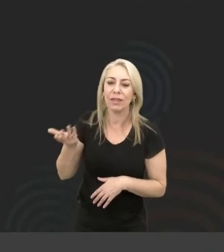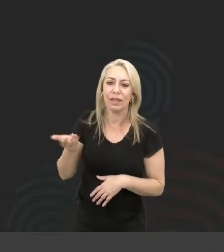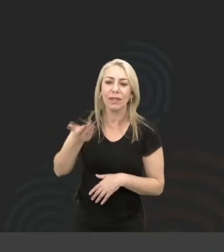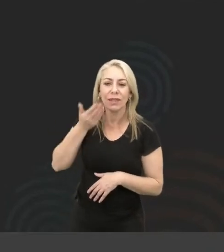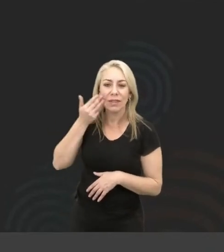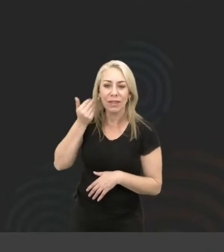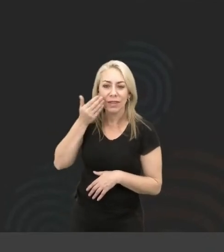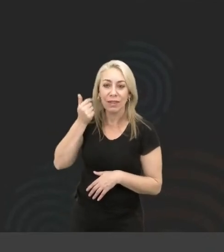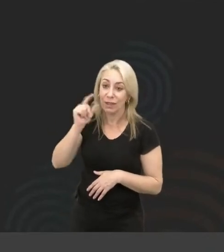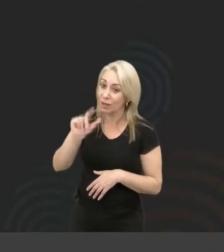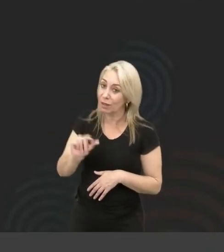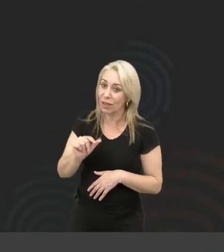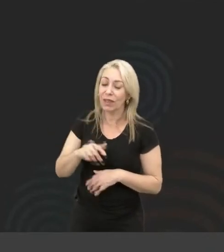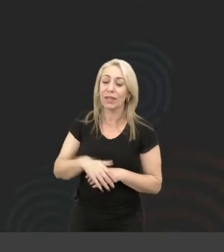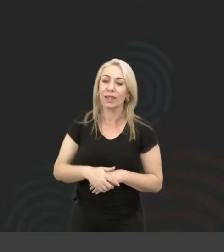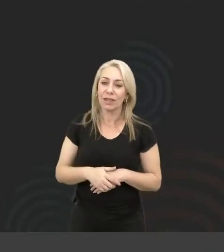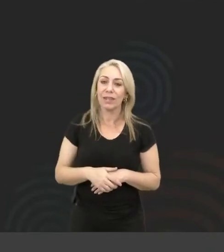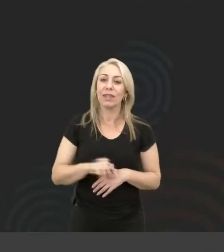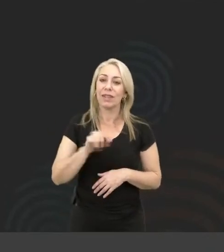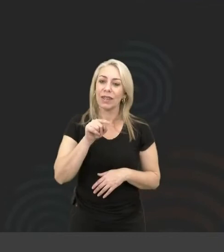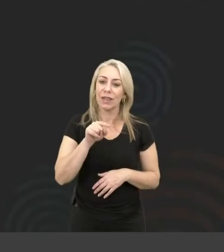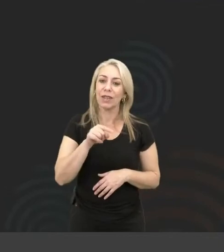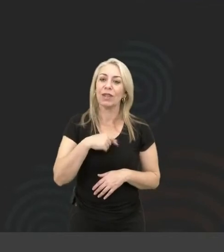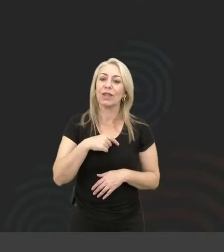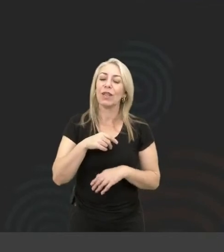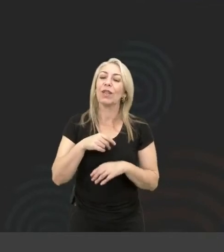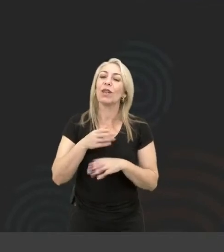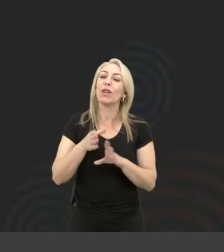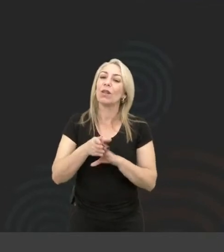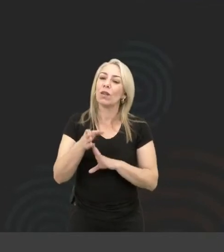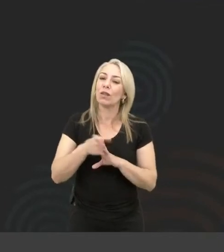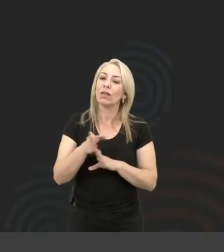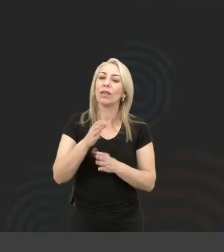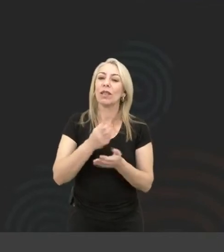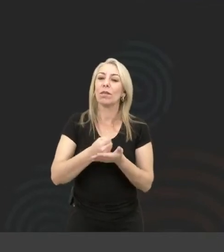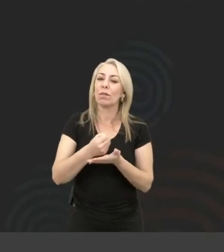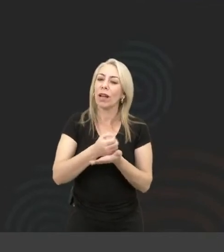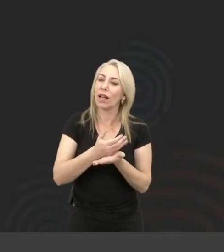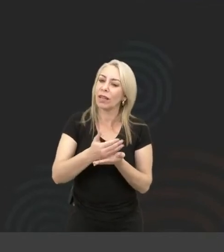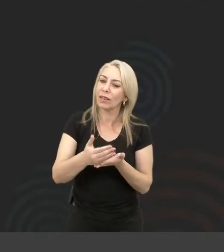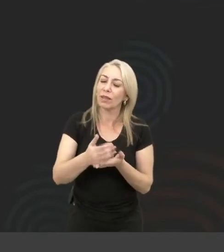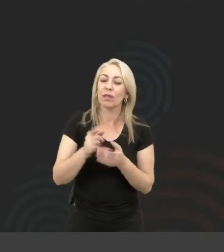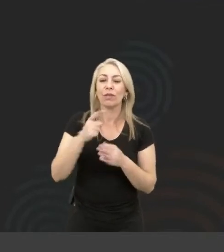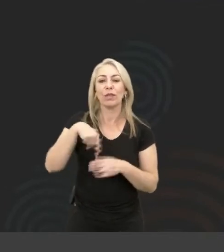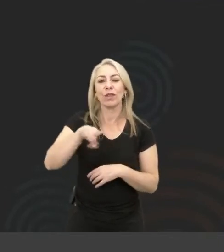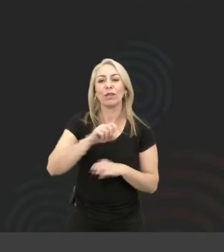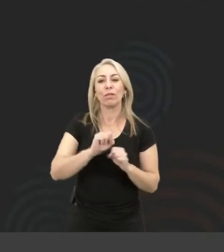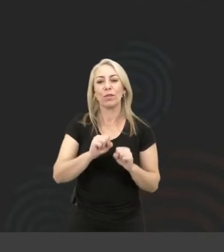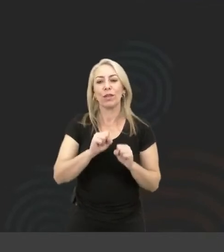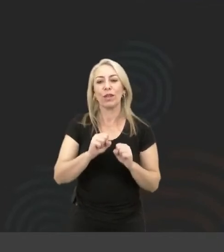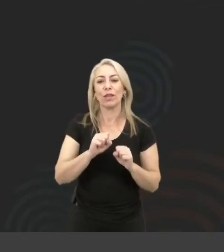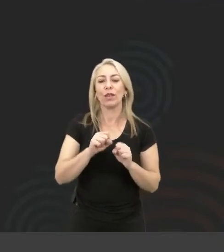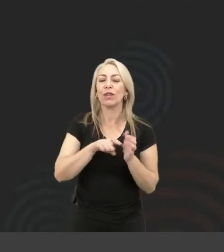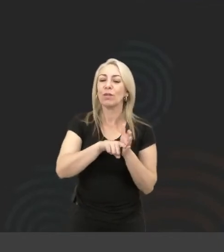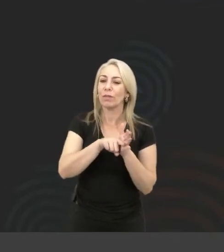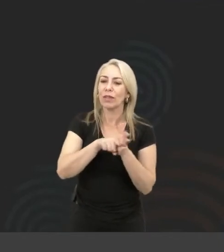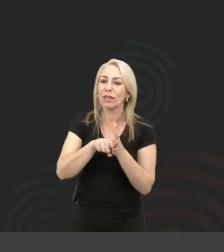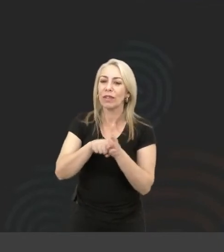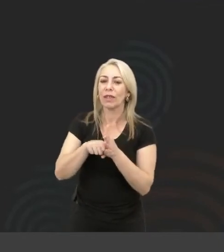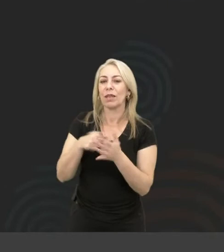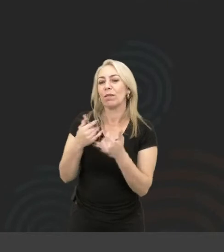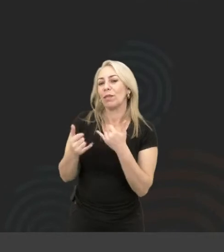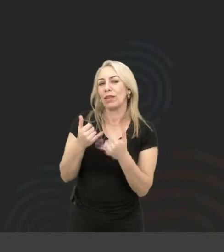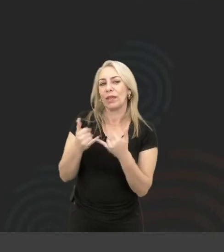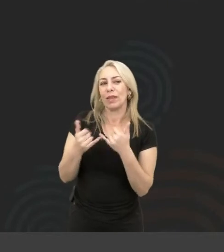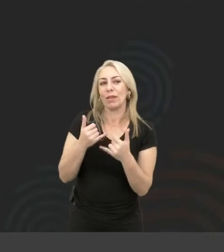E aí, assim, esse é um conselho introdutório. Vocês podem, ó, dar uma pesquisada, por